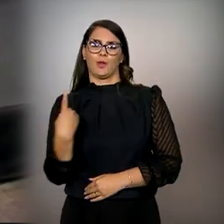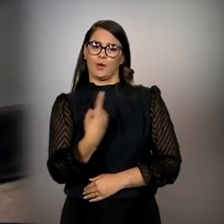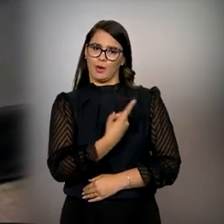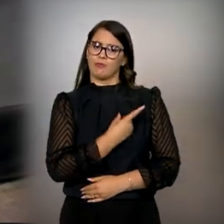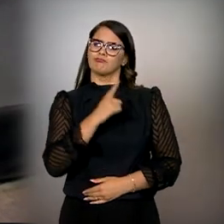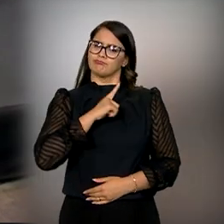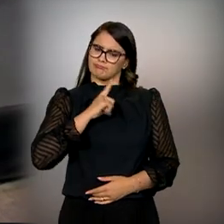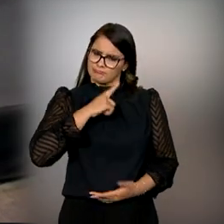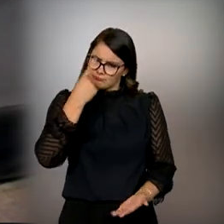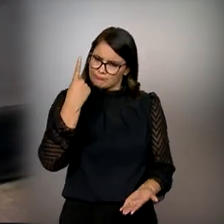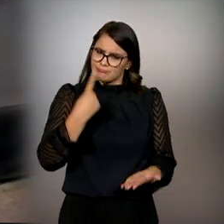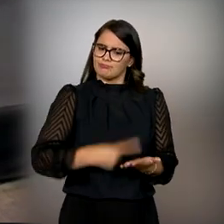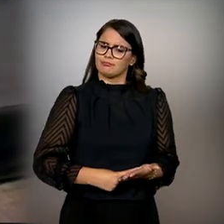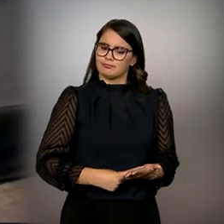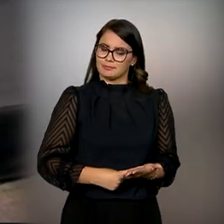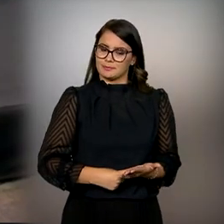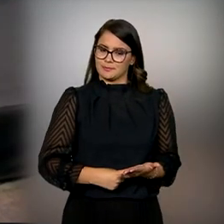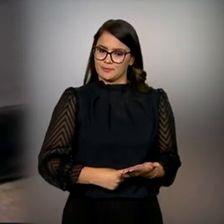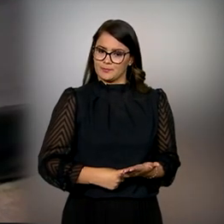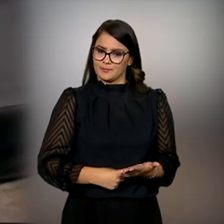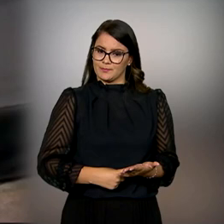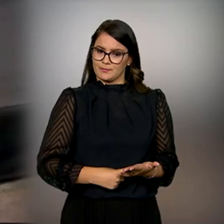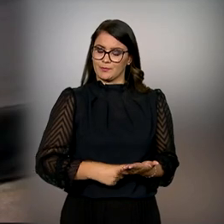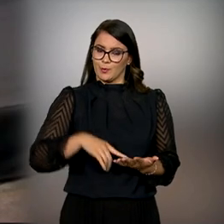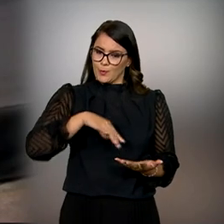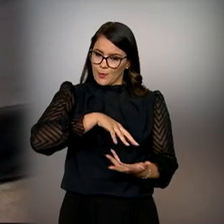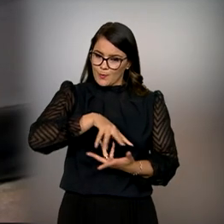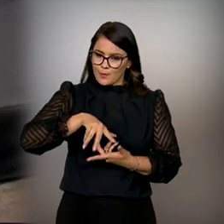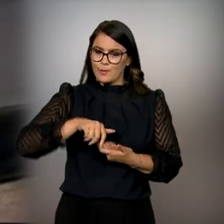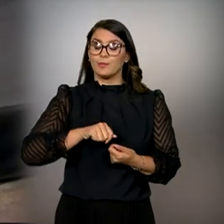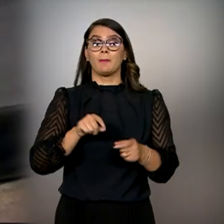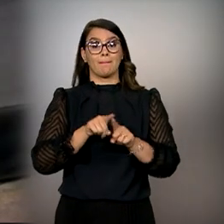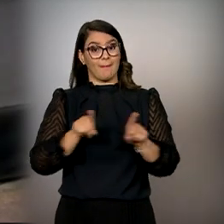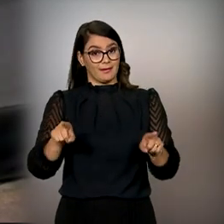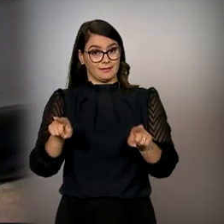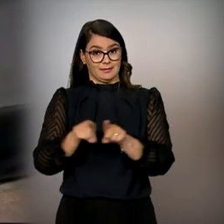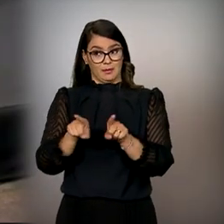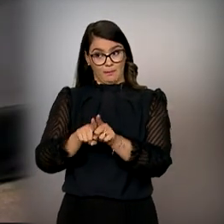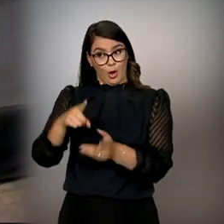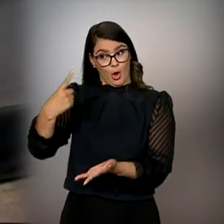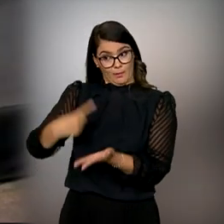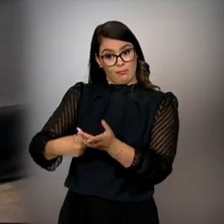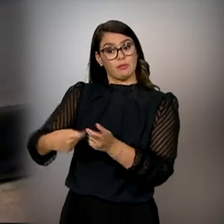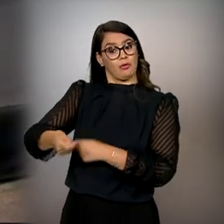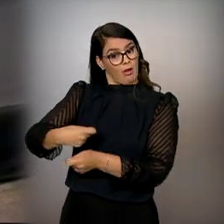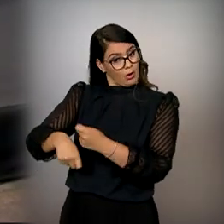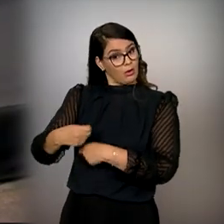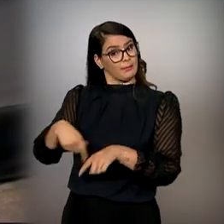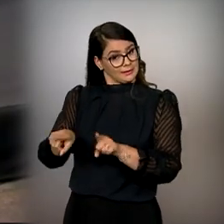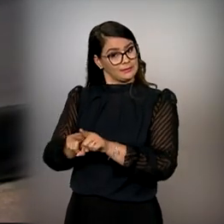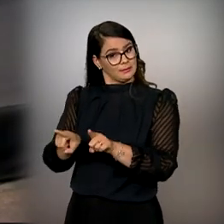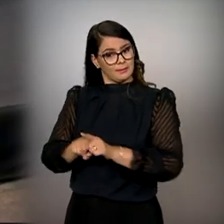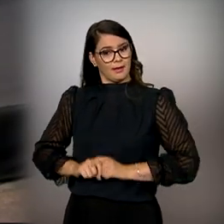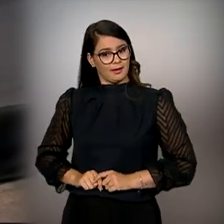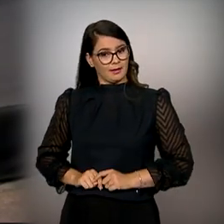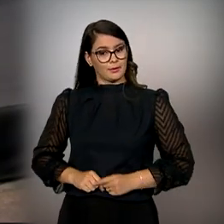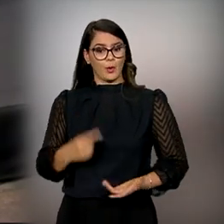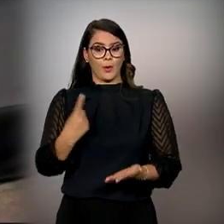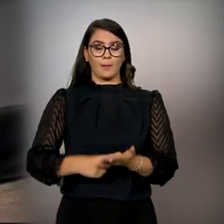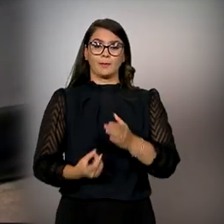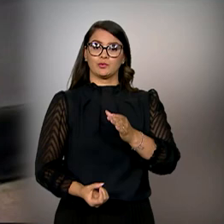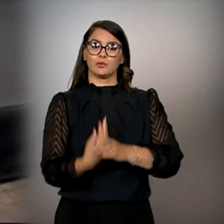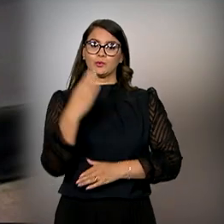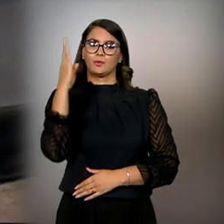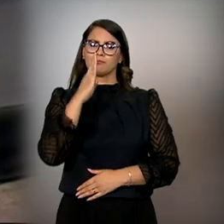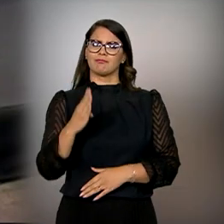comprometidos com o planeta, mas estamos comprometidos com a economia, estamos comprometidos em construir um